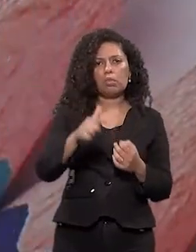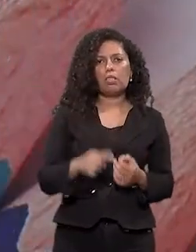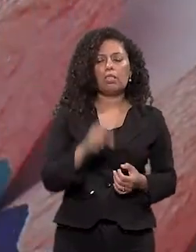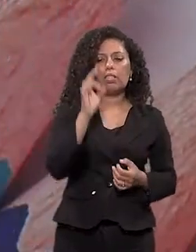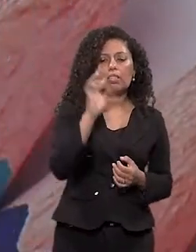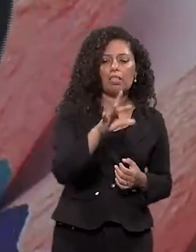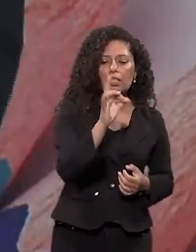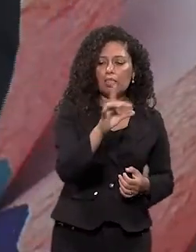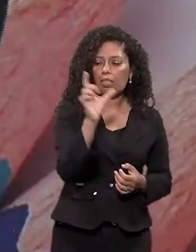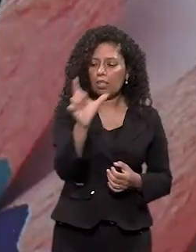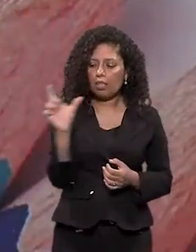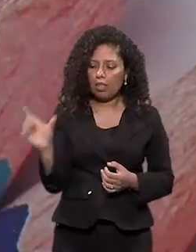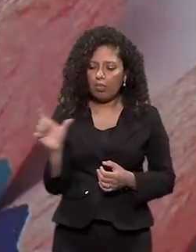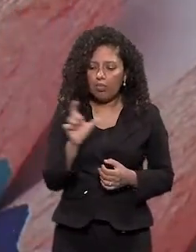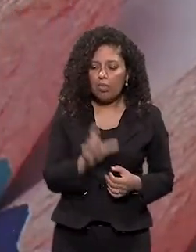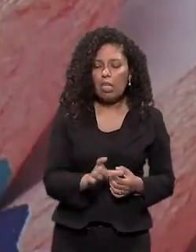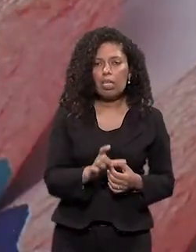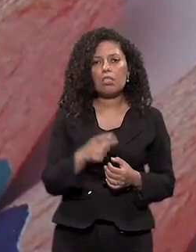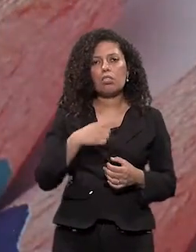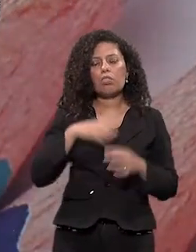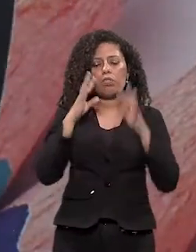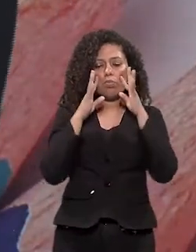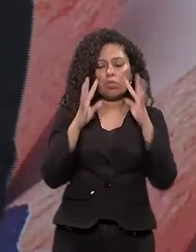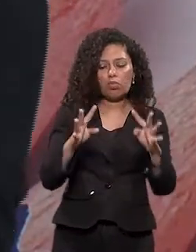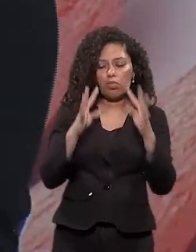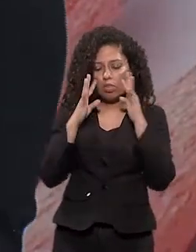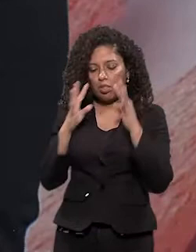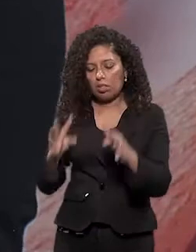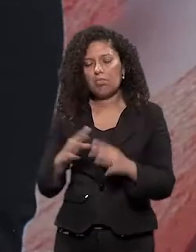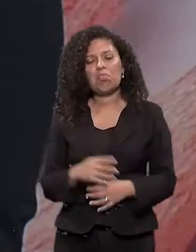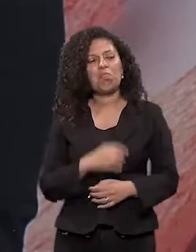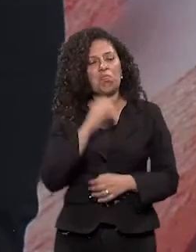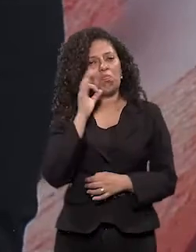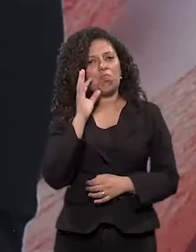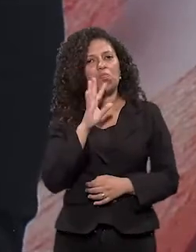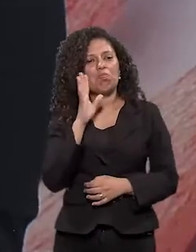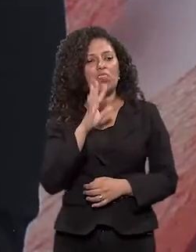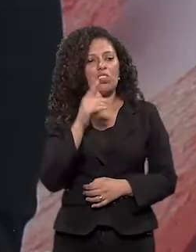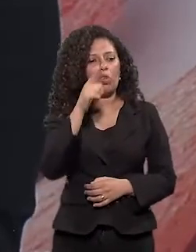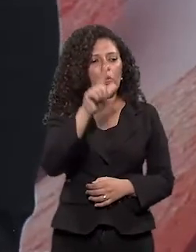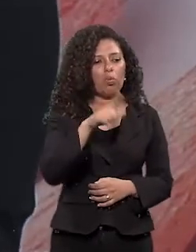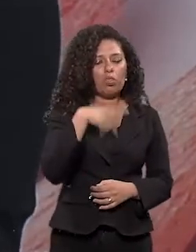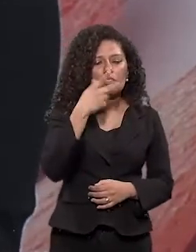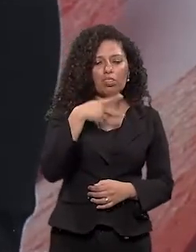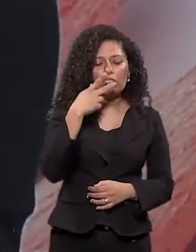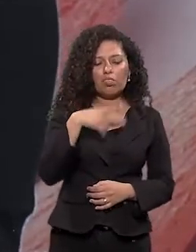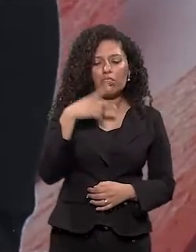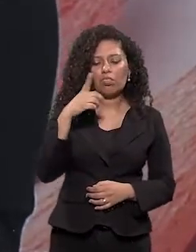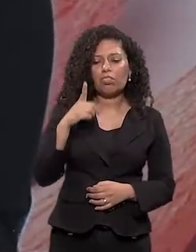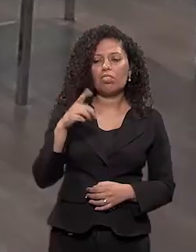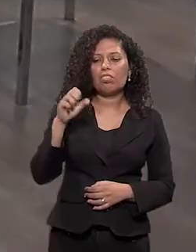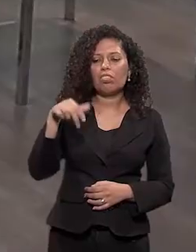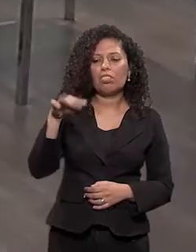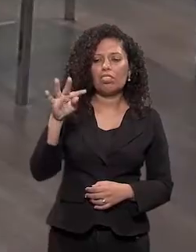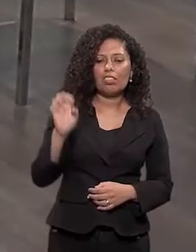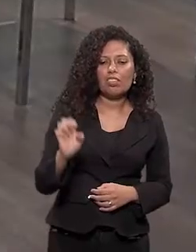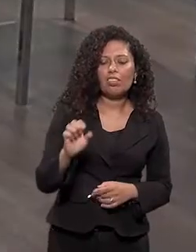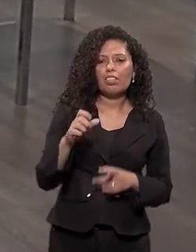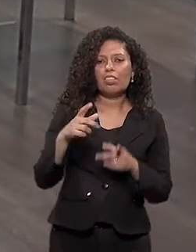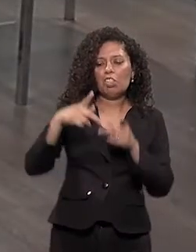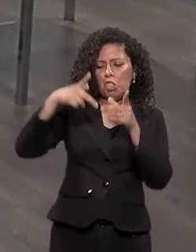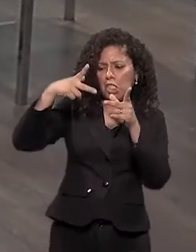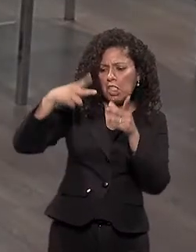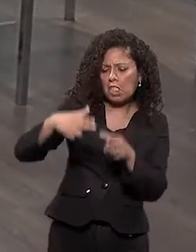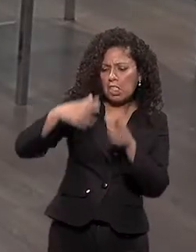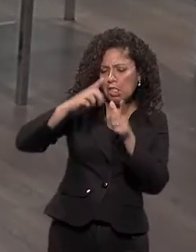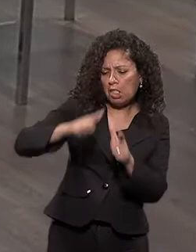frase Eu fiz o refrão Eu fui acompanhando Eu falei assim Caramba Aí o outro falou que o dente Era igual Do tamanho de uma banana